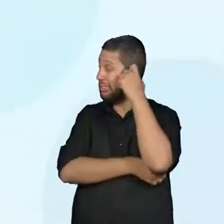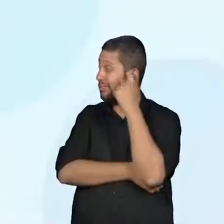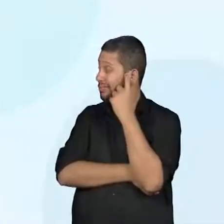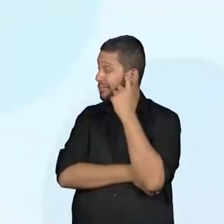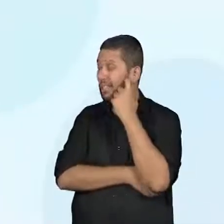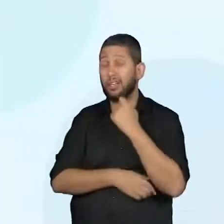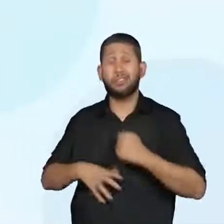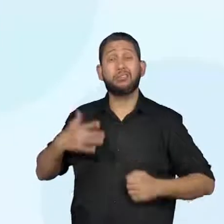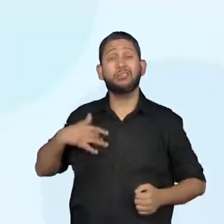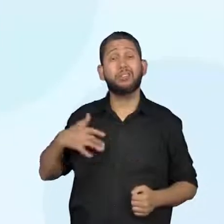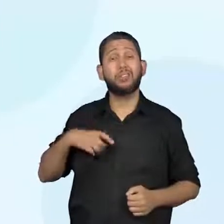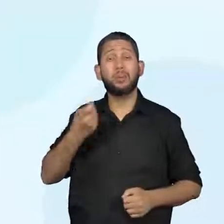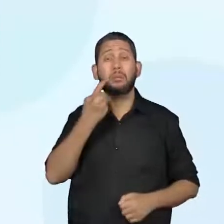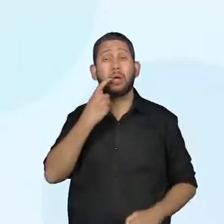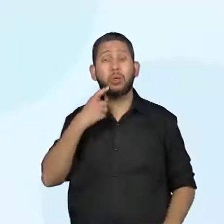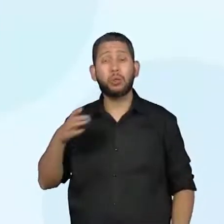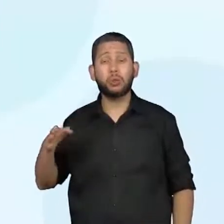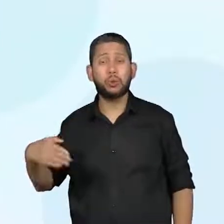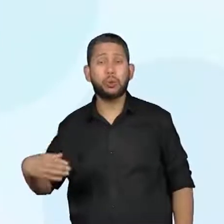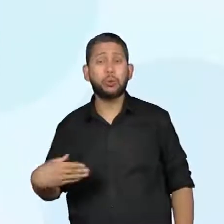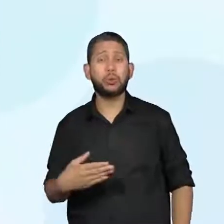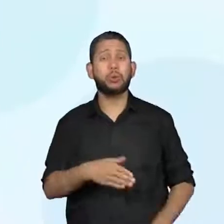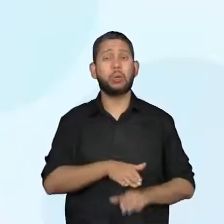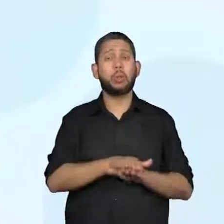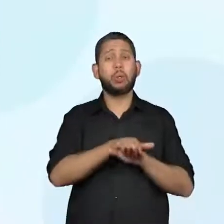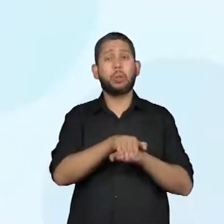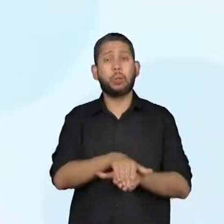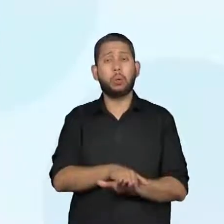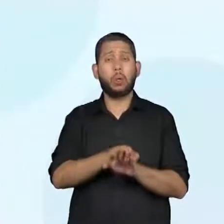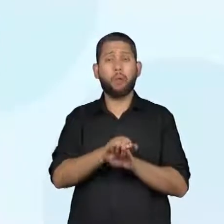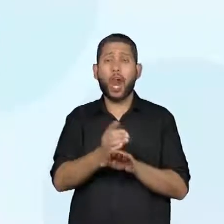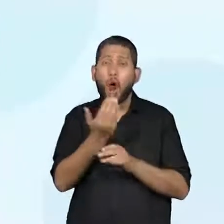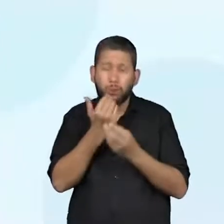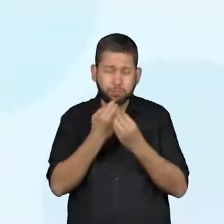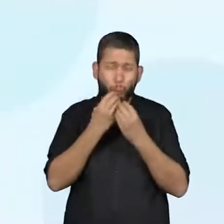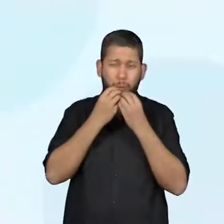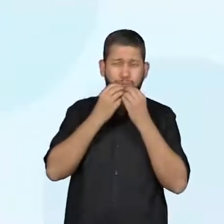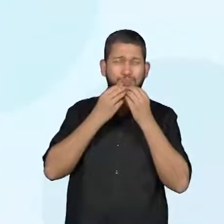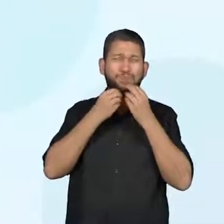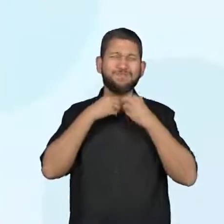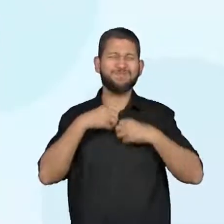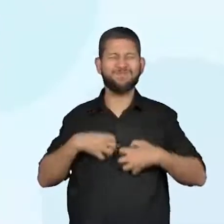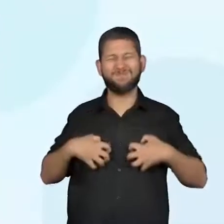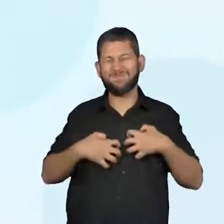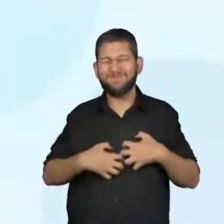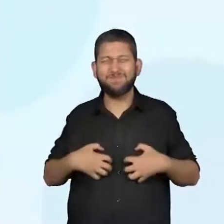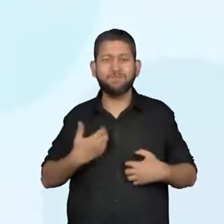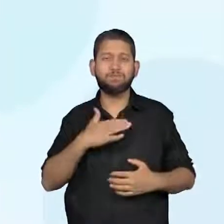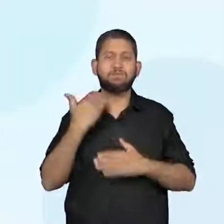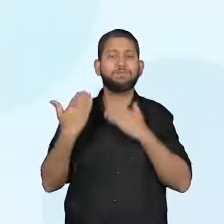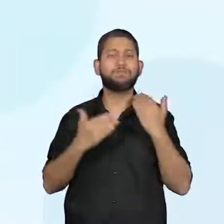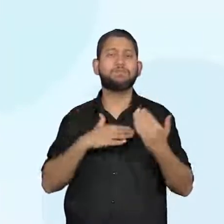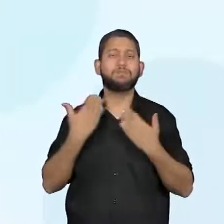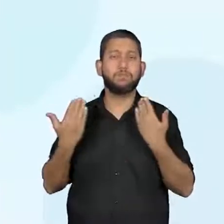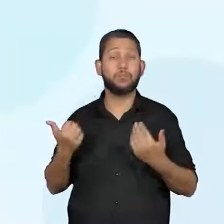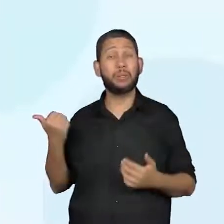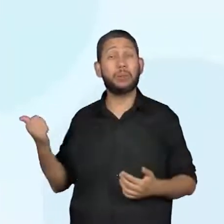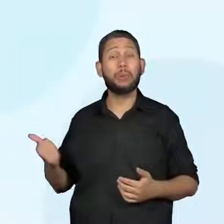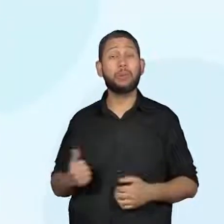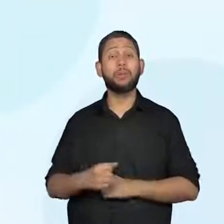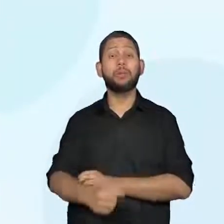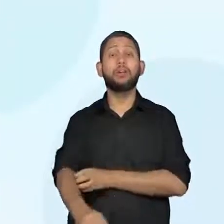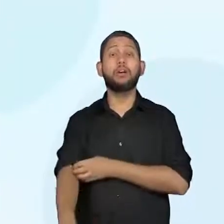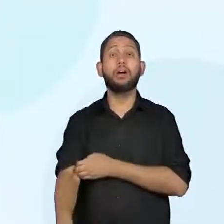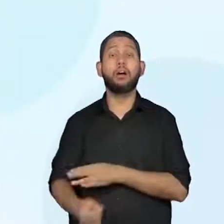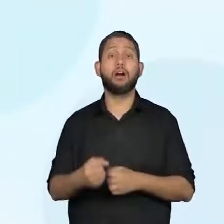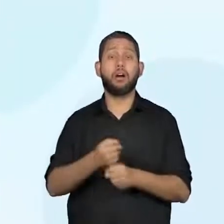E muitos animais marinhos morrem por conta disso, não é mesmo? E são coisas que demoram a se decompor,